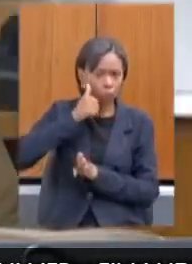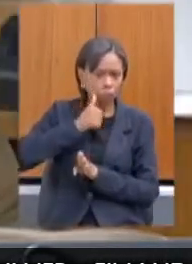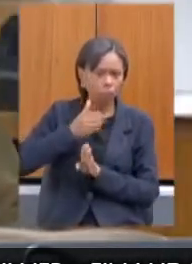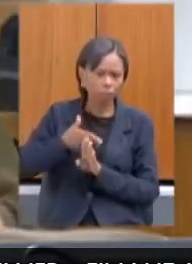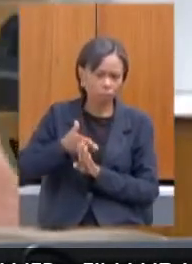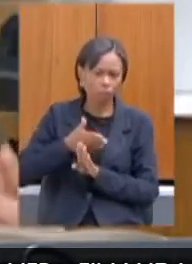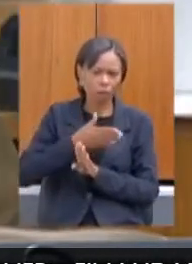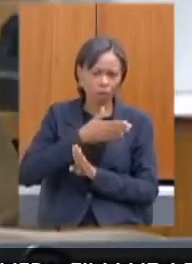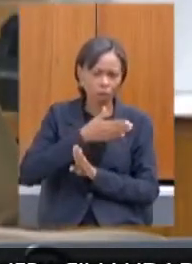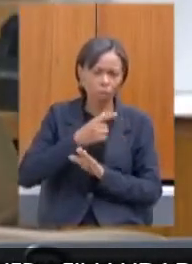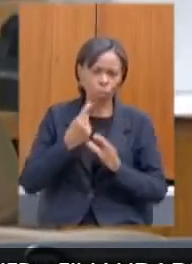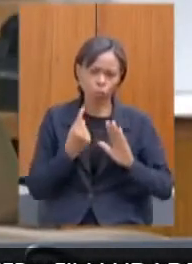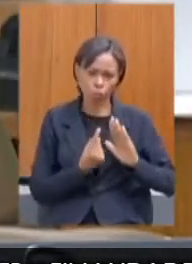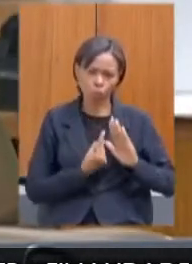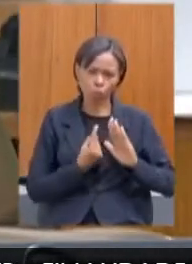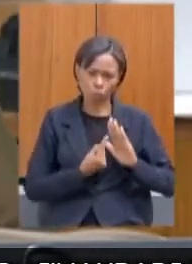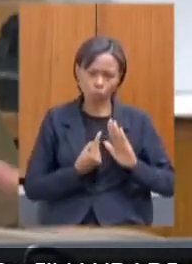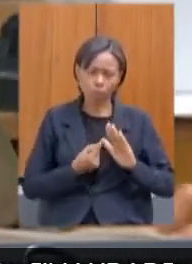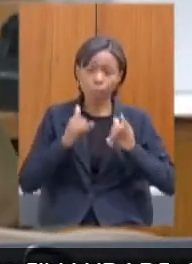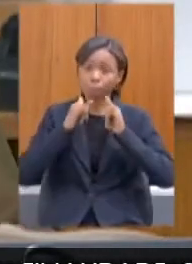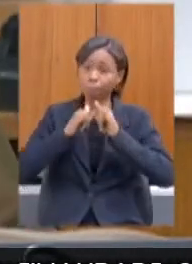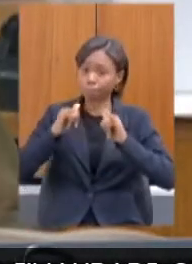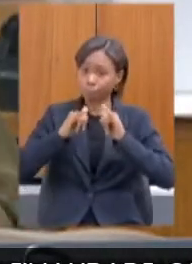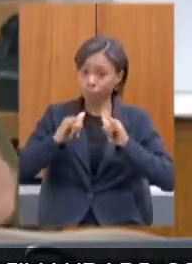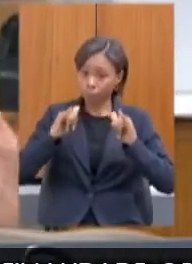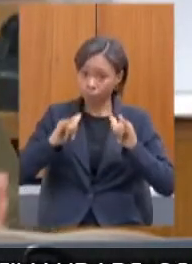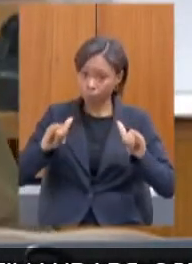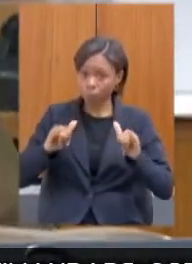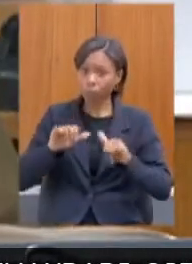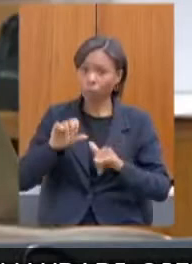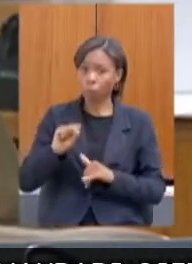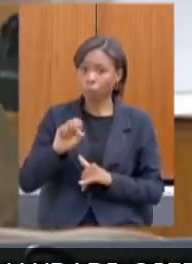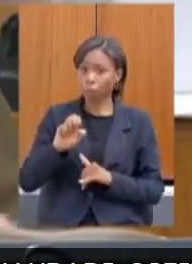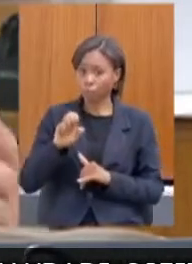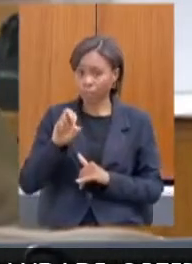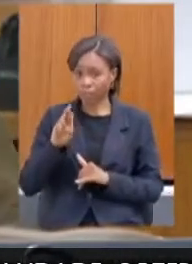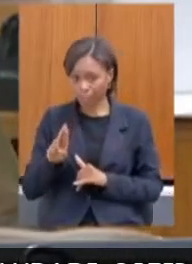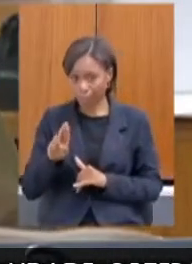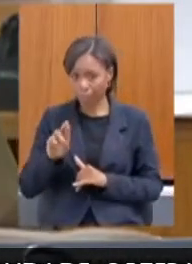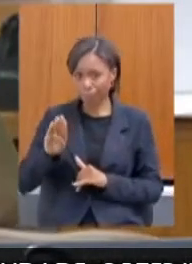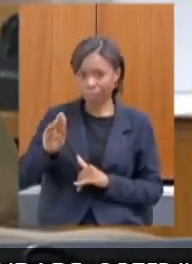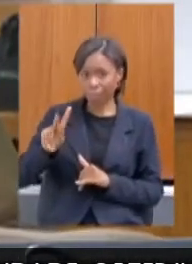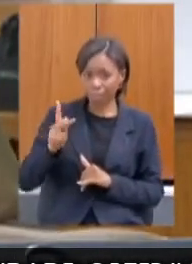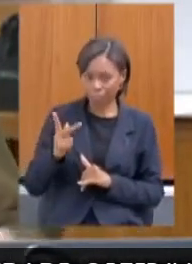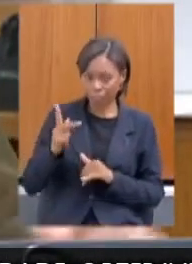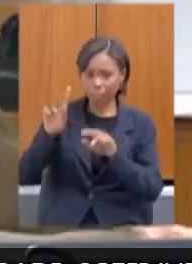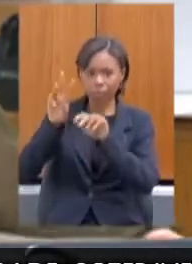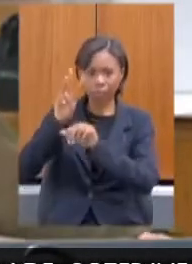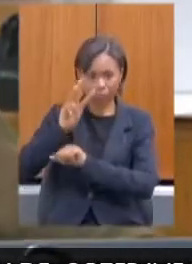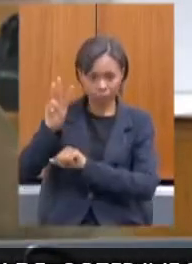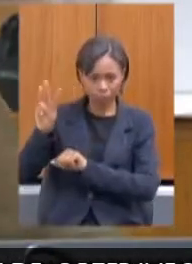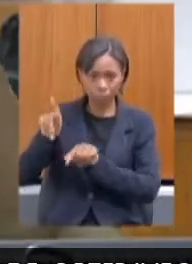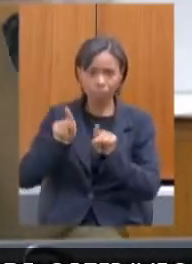fizemos via CERDH, que é a nossa plataforma, mas também nas redes sociais.